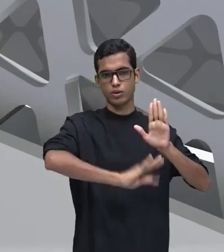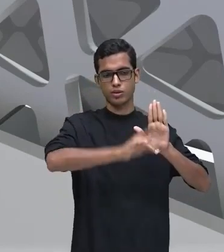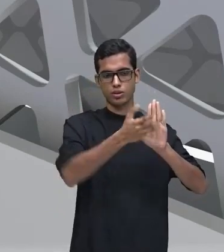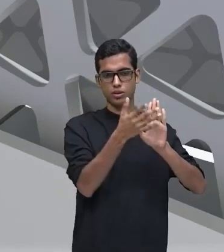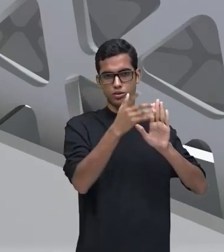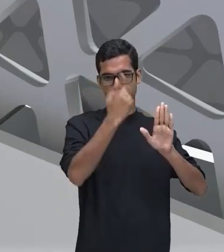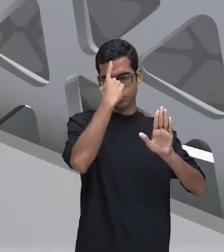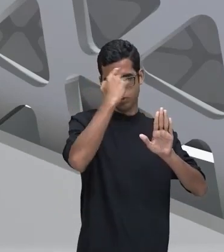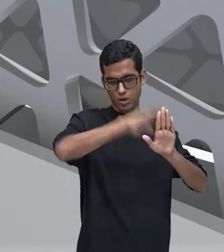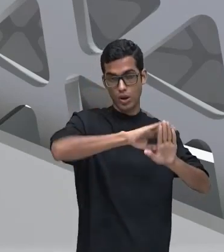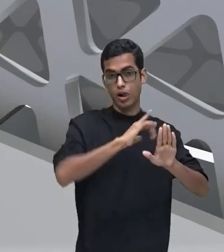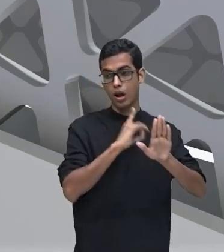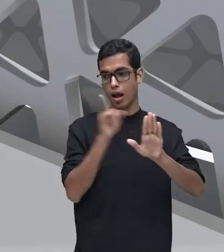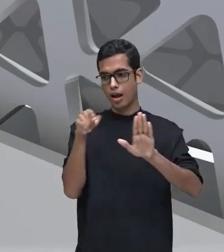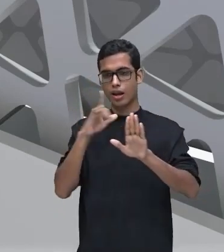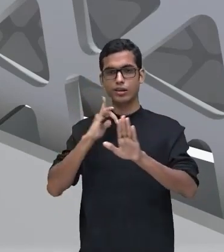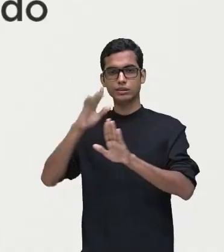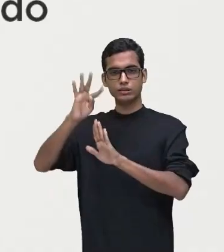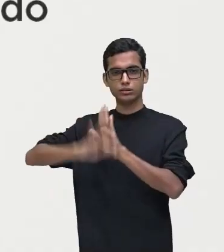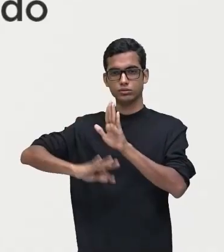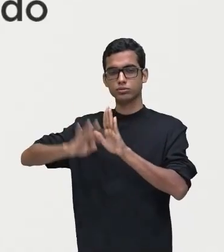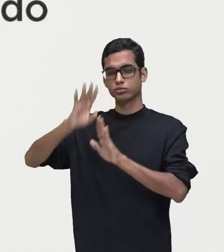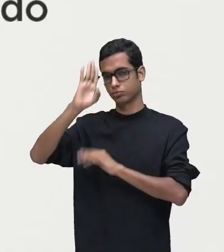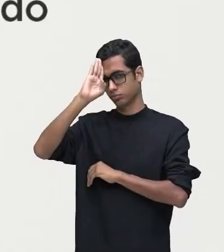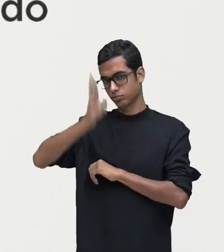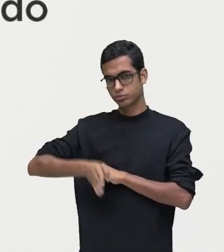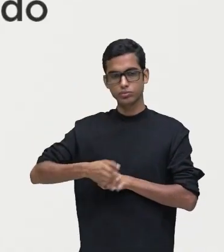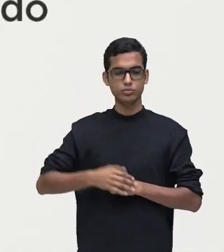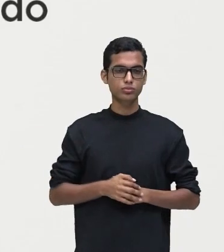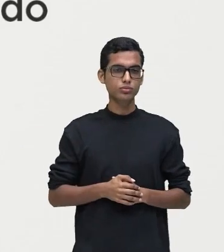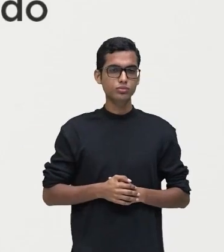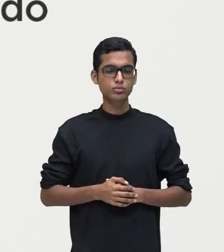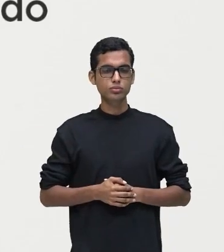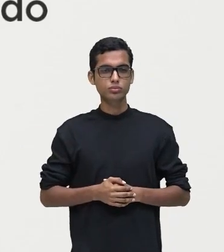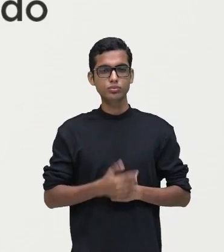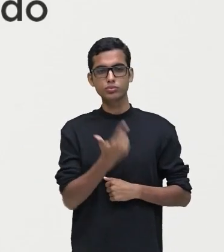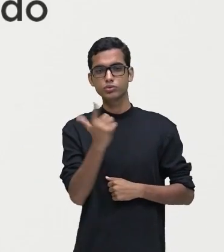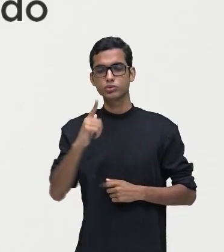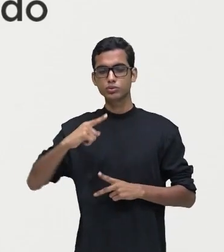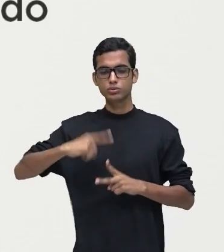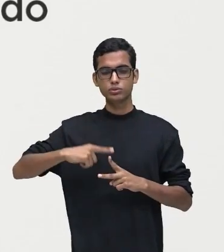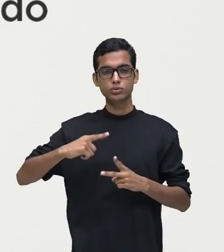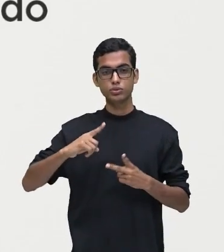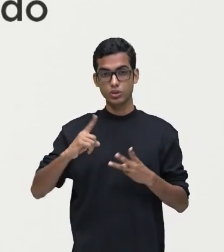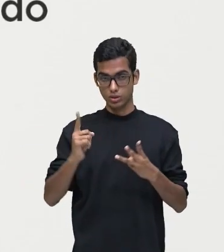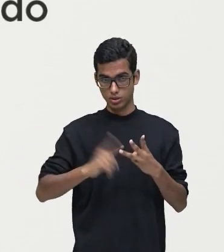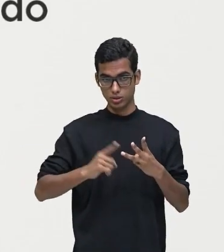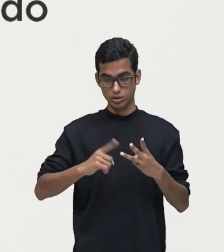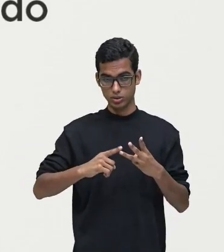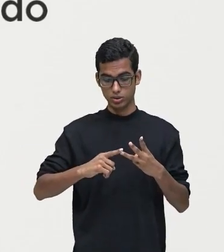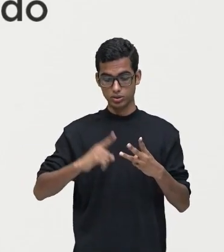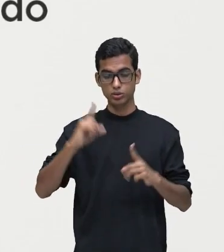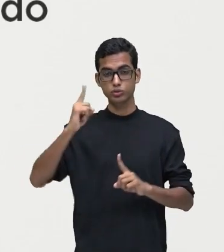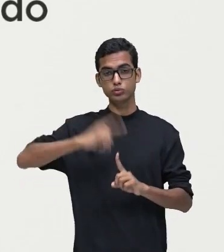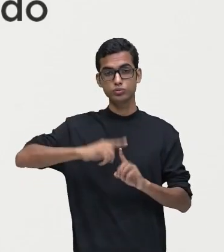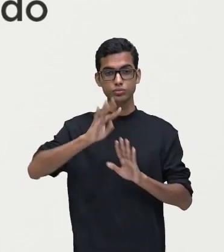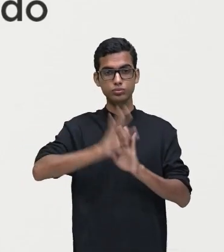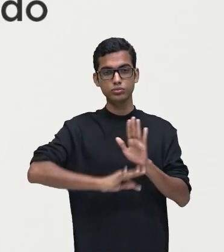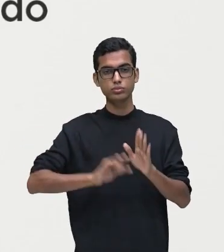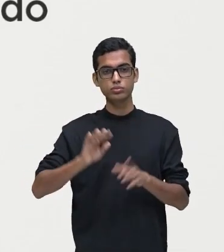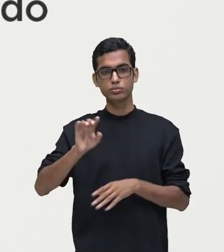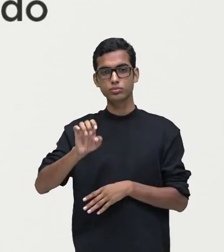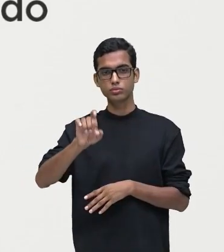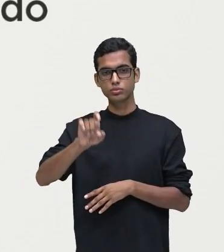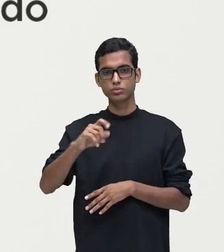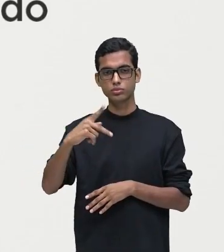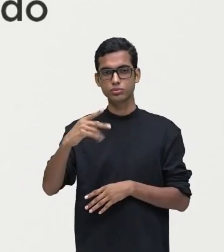também, ok? Vamos adiante? Então, vamos continuar agora com outro tipo textual, que é o tipo expositivo. Olha